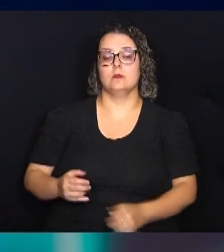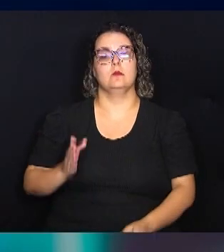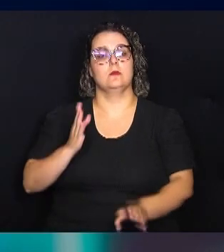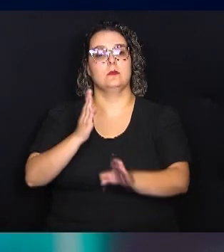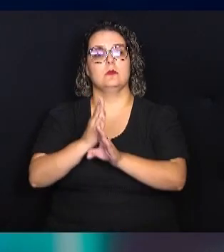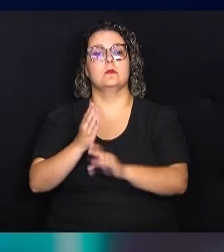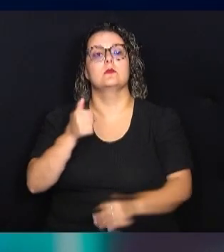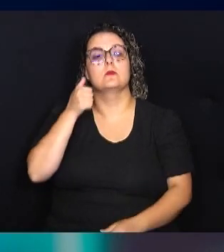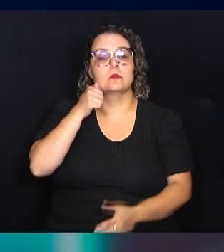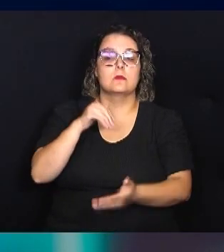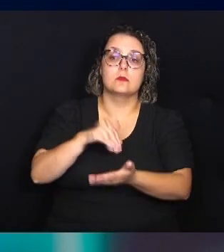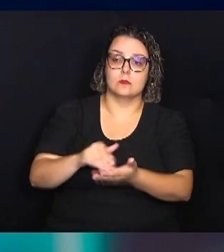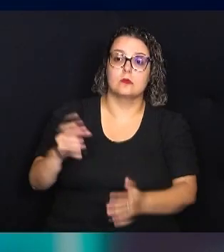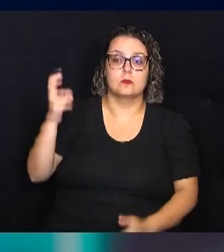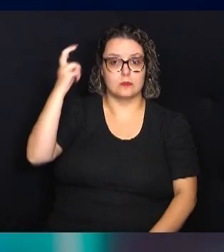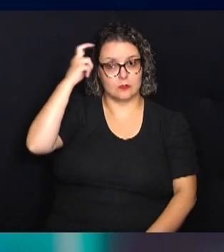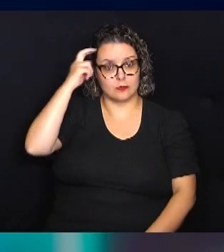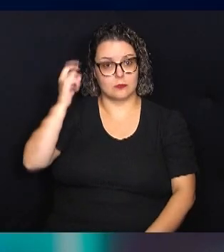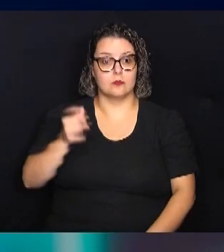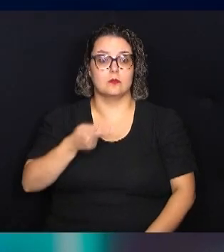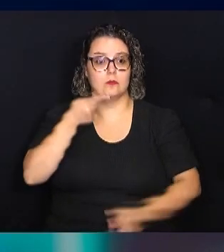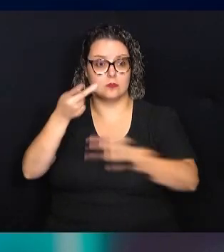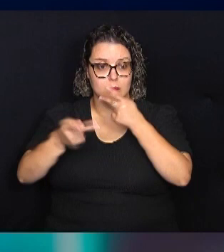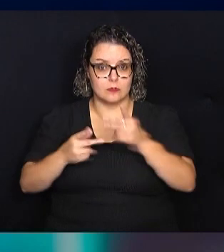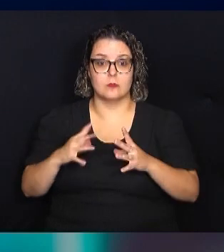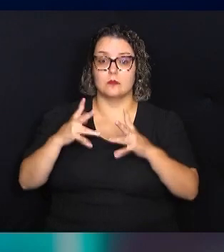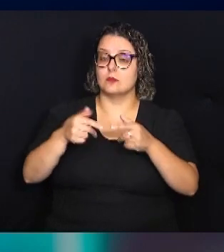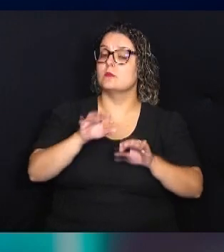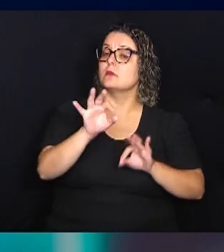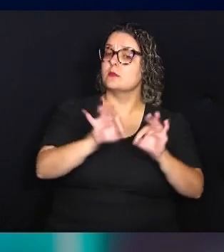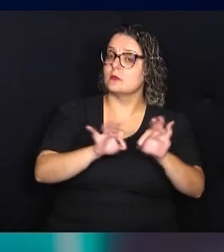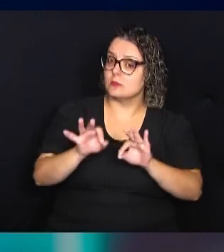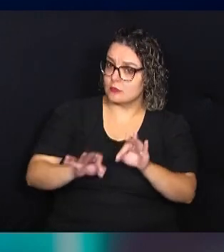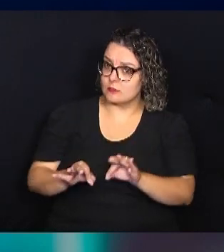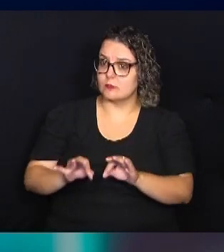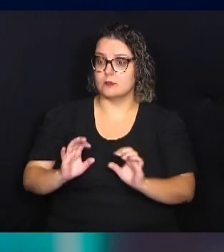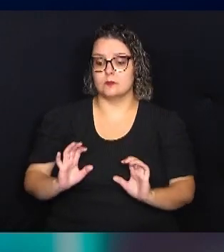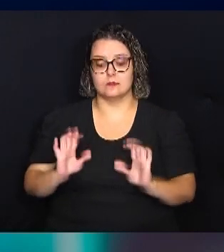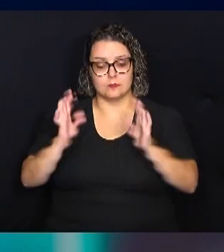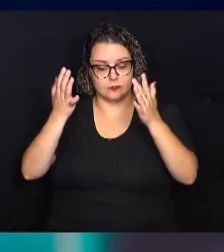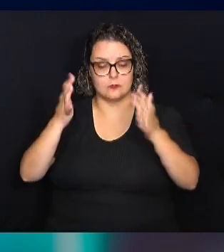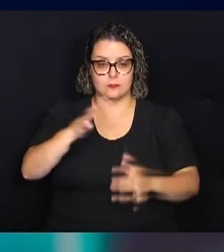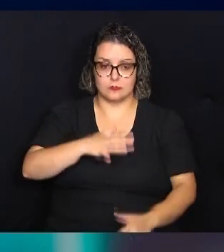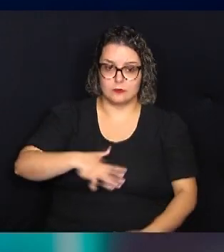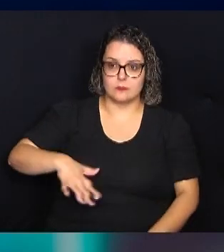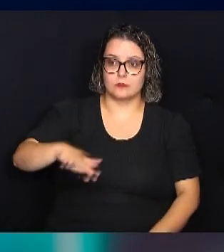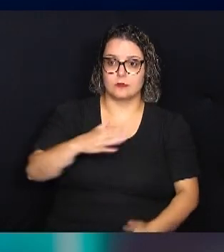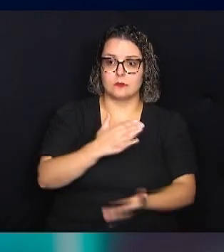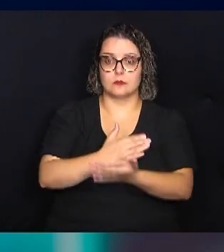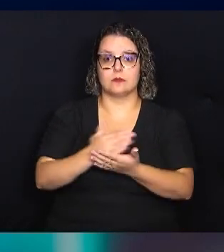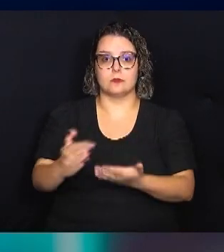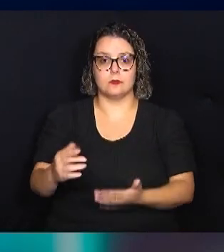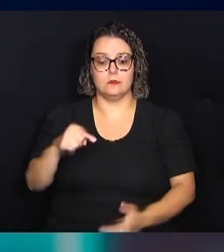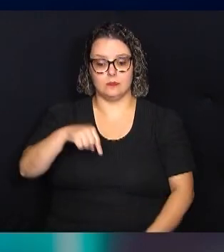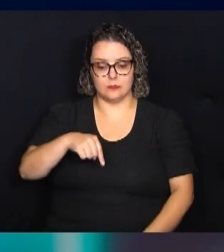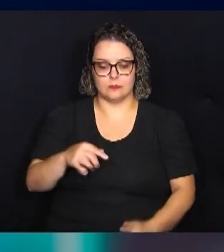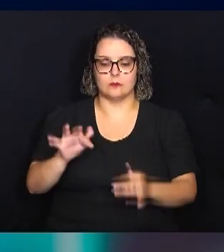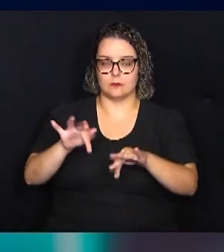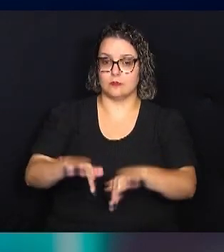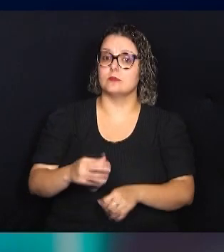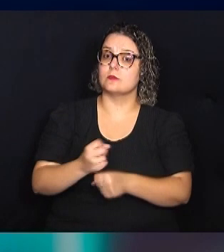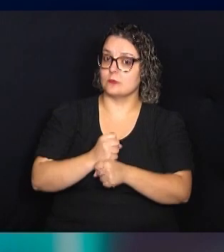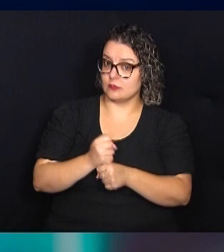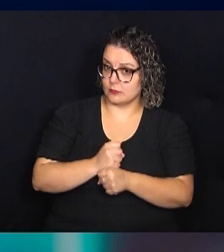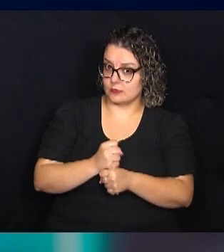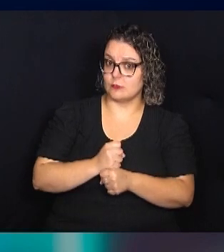a Secretaria de Cultura destaca que toda a organização para os eventos do setor começam ainda neste final de ano e